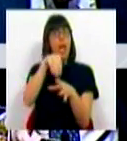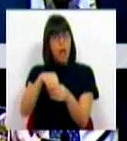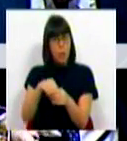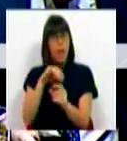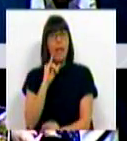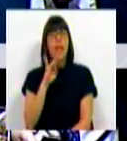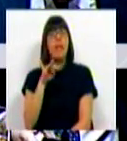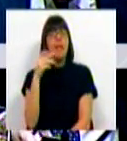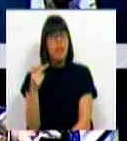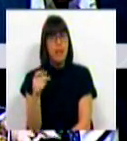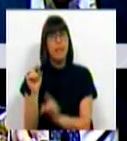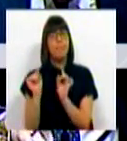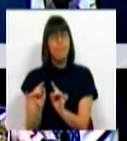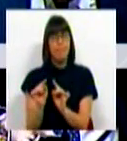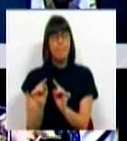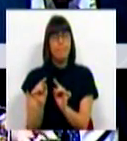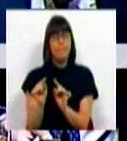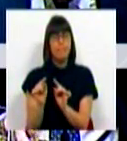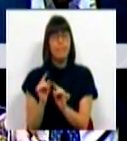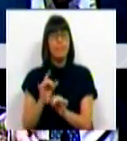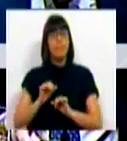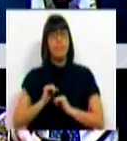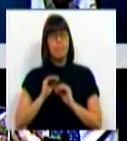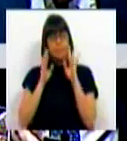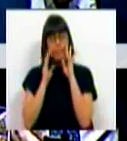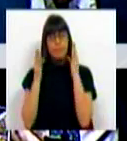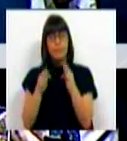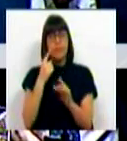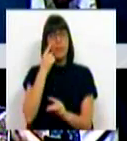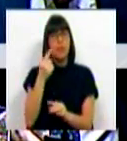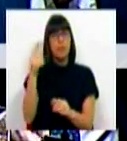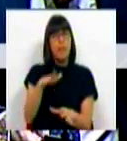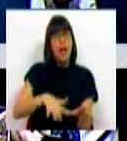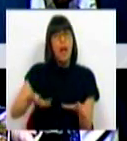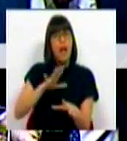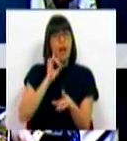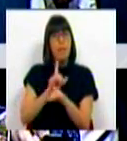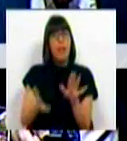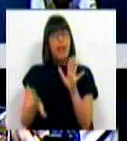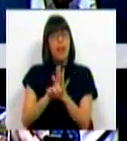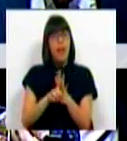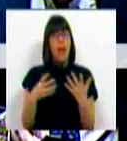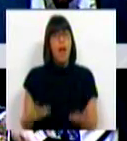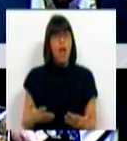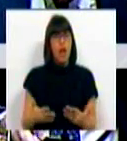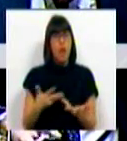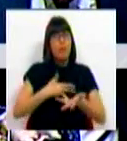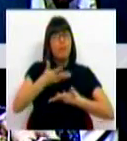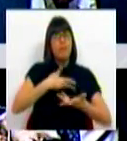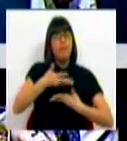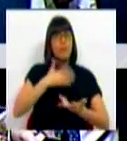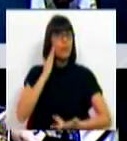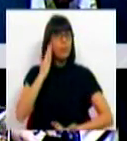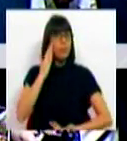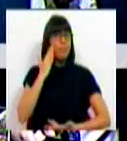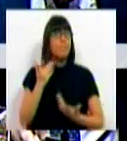certamente, o ISA, é algo que será alvo da nossa atenção, em particular, no âmbito da legislação que, neste momento, está em negociação